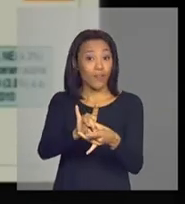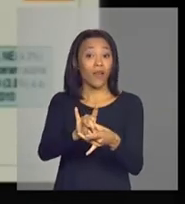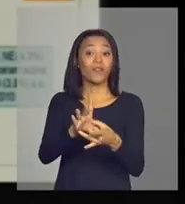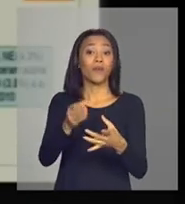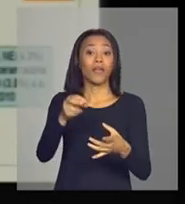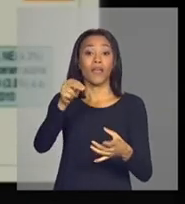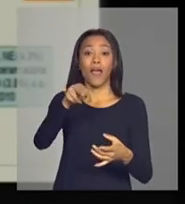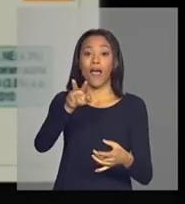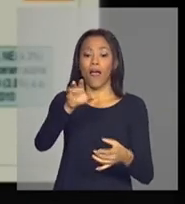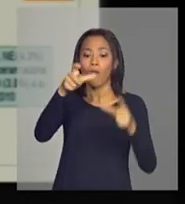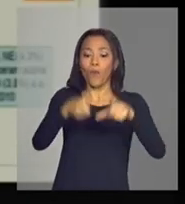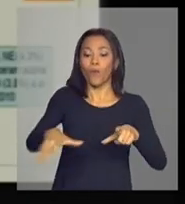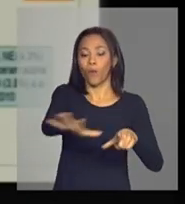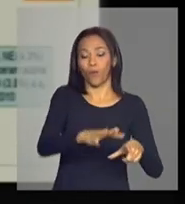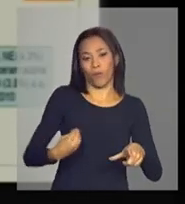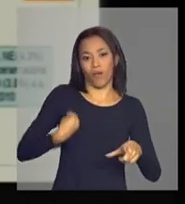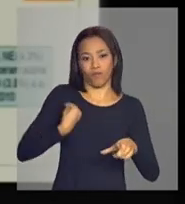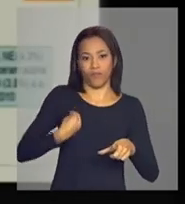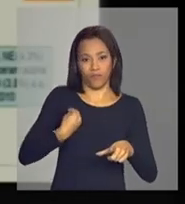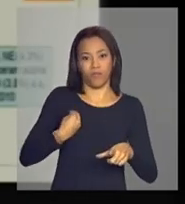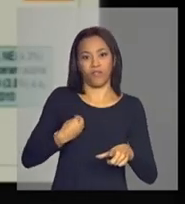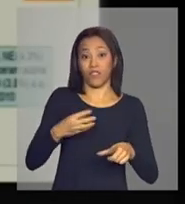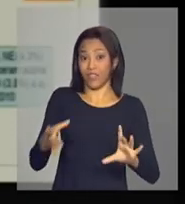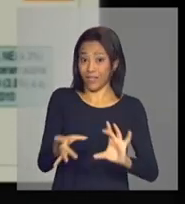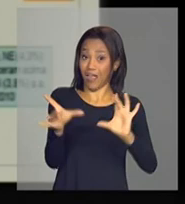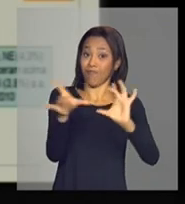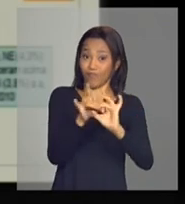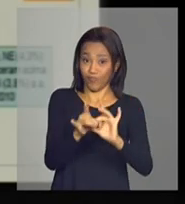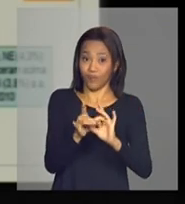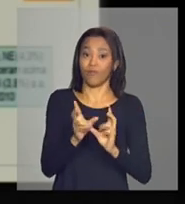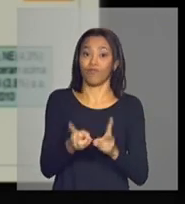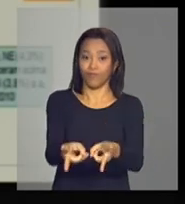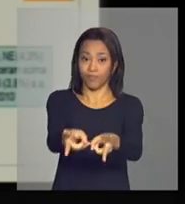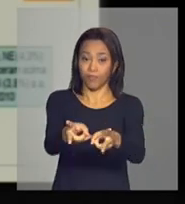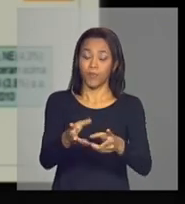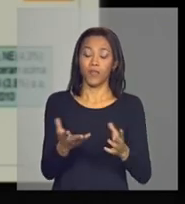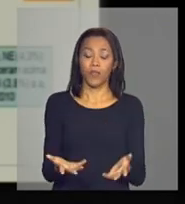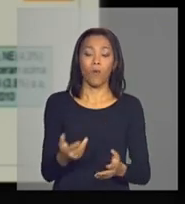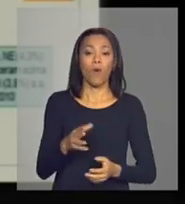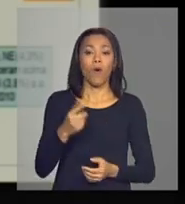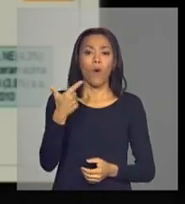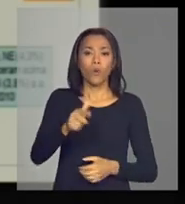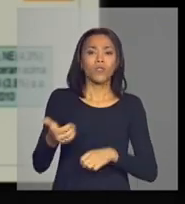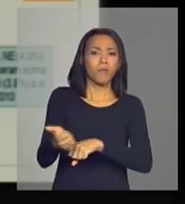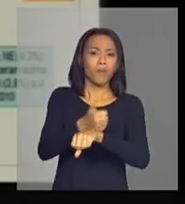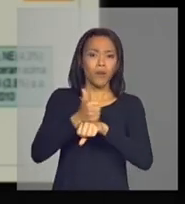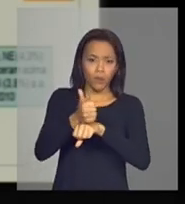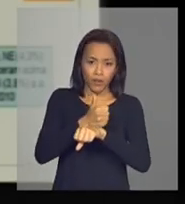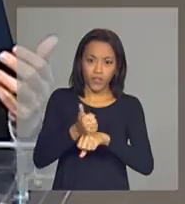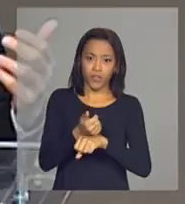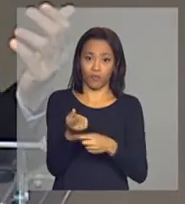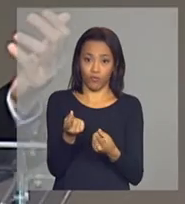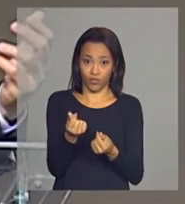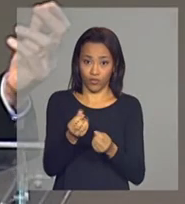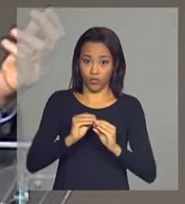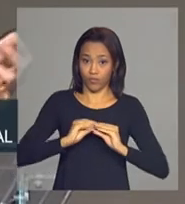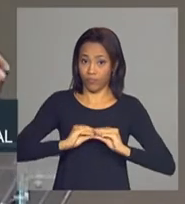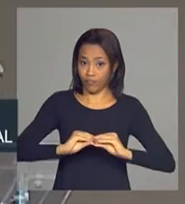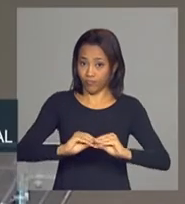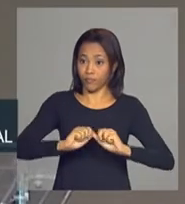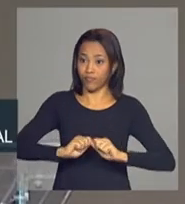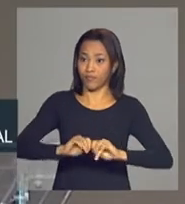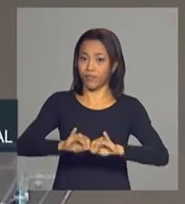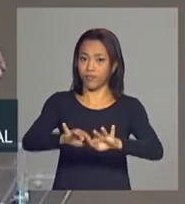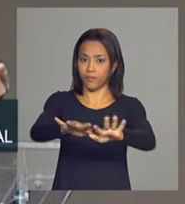indissociáveis. Mas esse desenvolvimento recente, essa melhoria na distribuição de renda, como o Sérgio